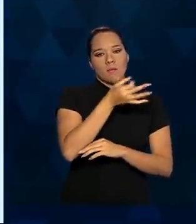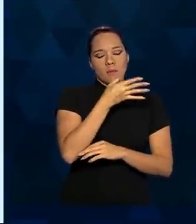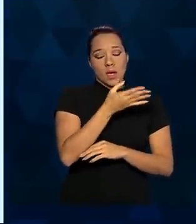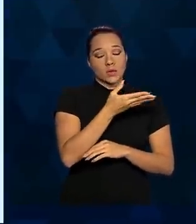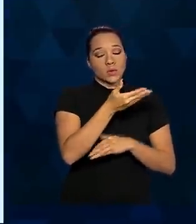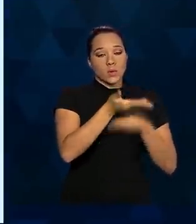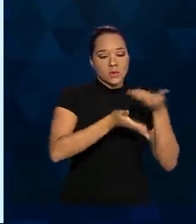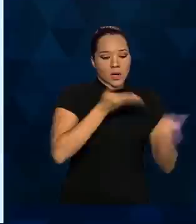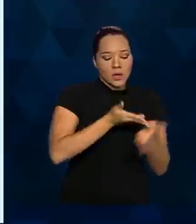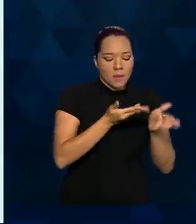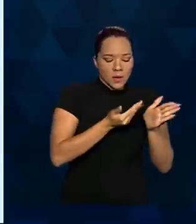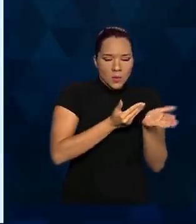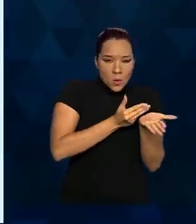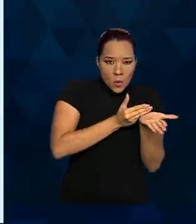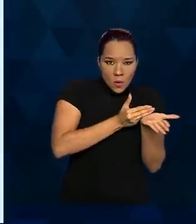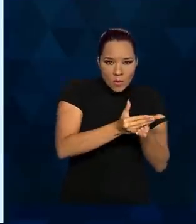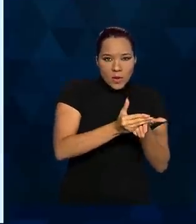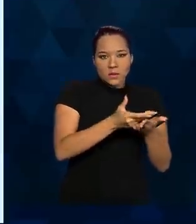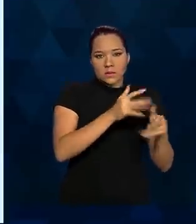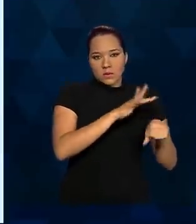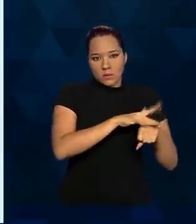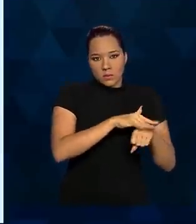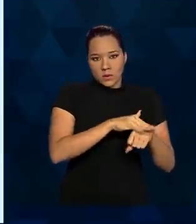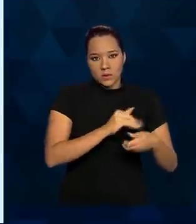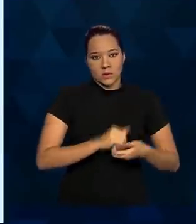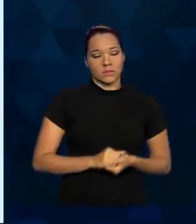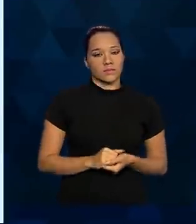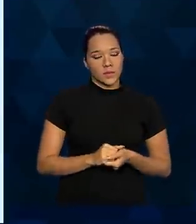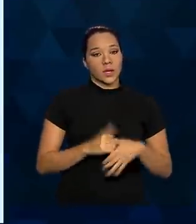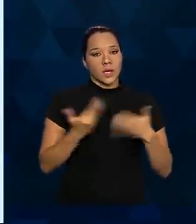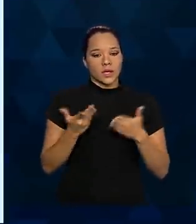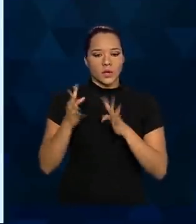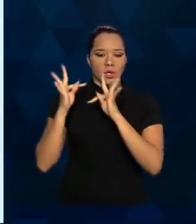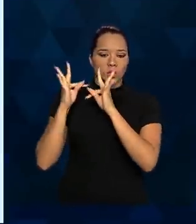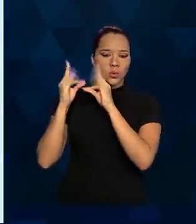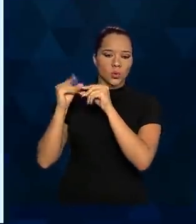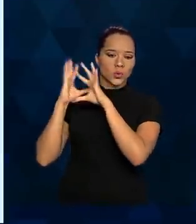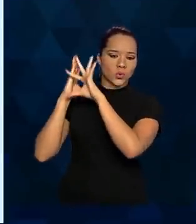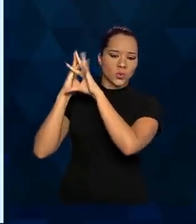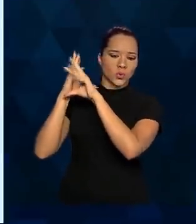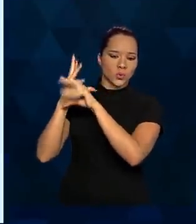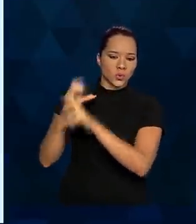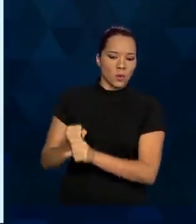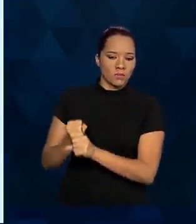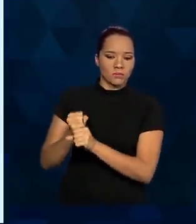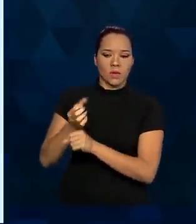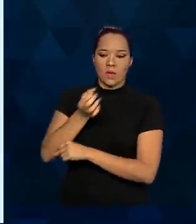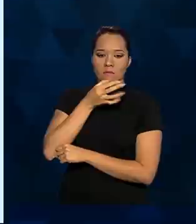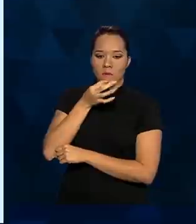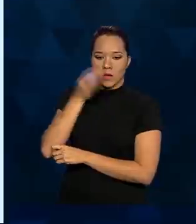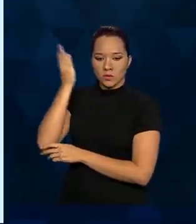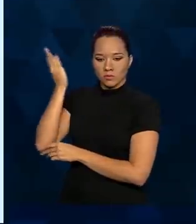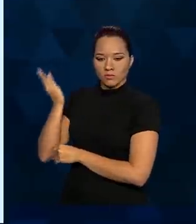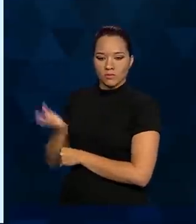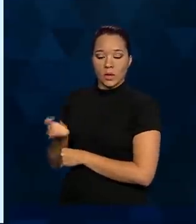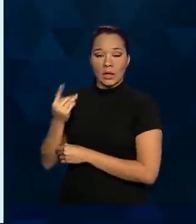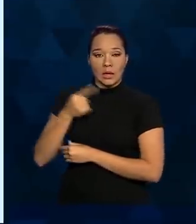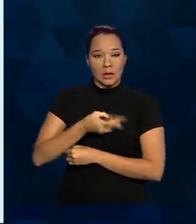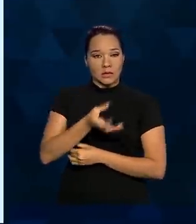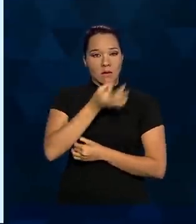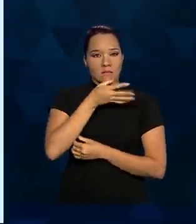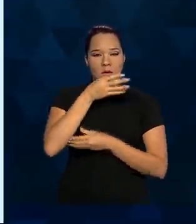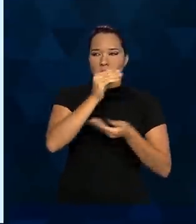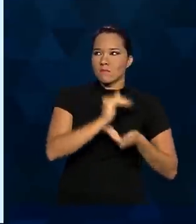precoce do paciente. Então, nós temos todo esse total de medicamentos. Esse medicamento, ele é disponibilizado para a